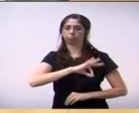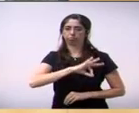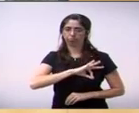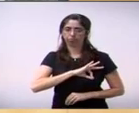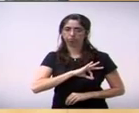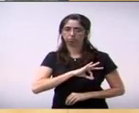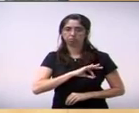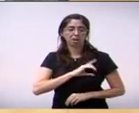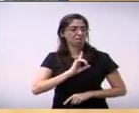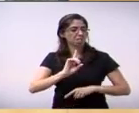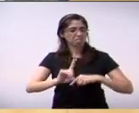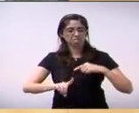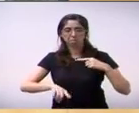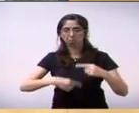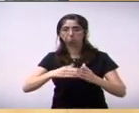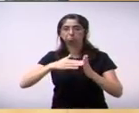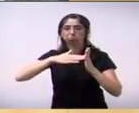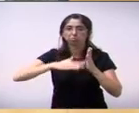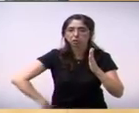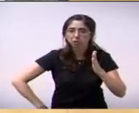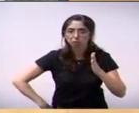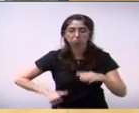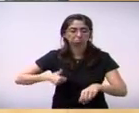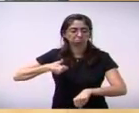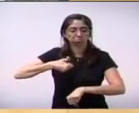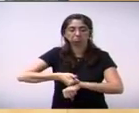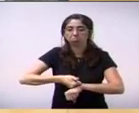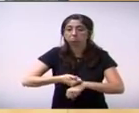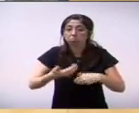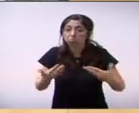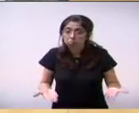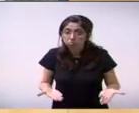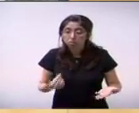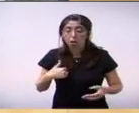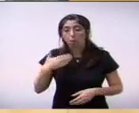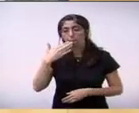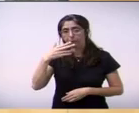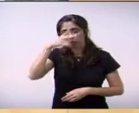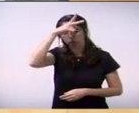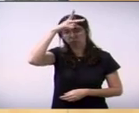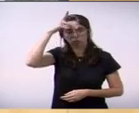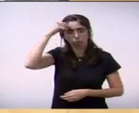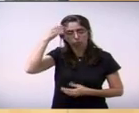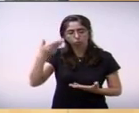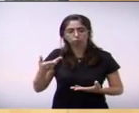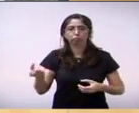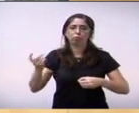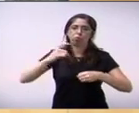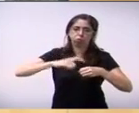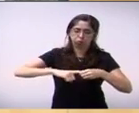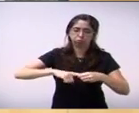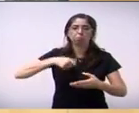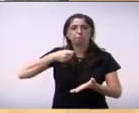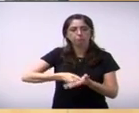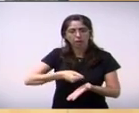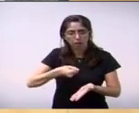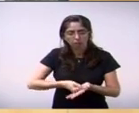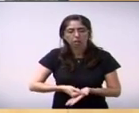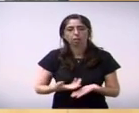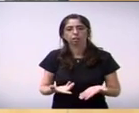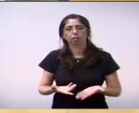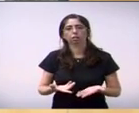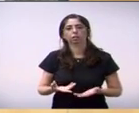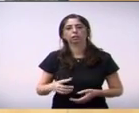solicitação junto ao executivo que voltasse a pagar a insalubridade para elas inclusive como médico do trabalho conhecedor da área